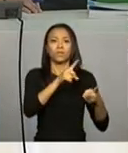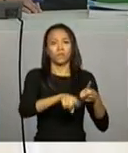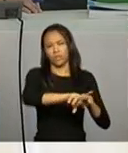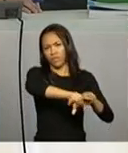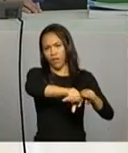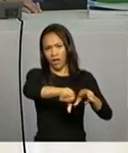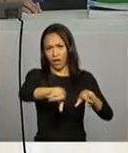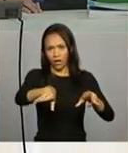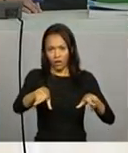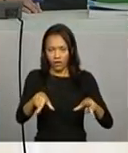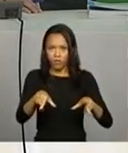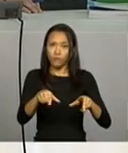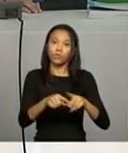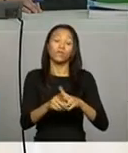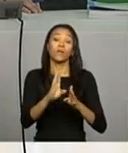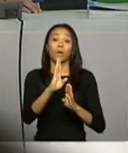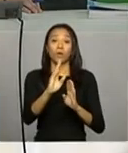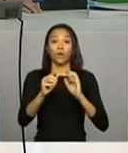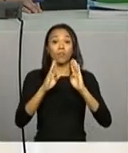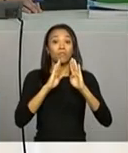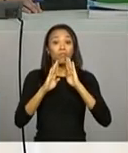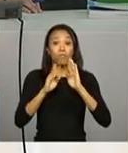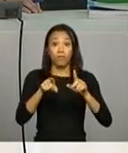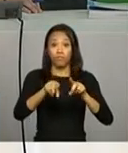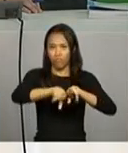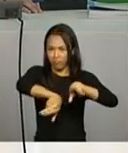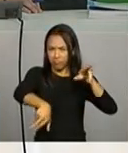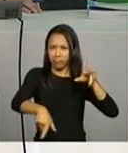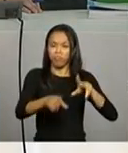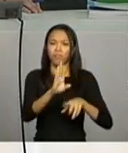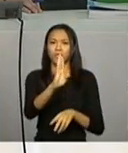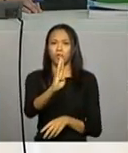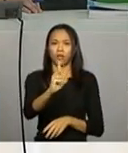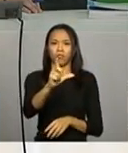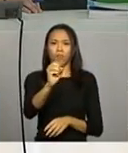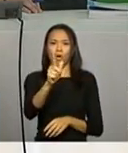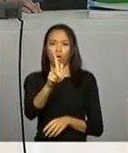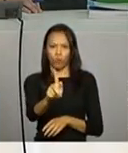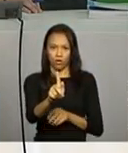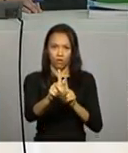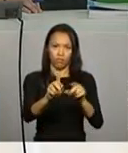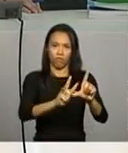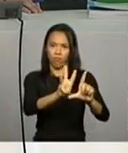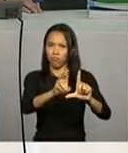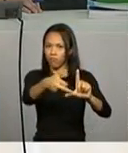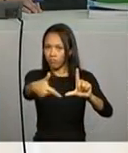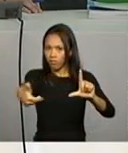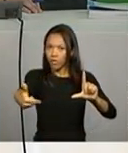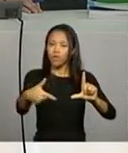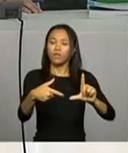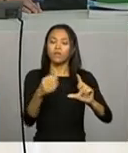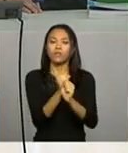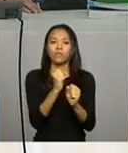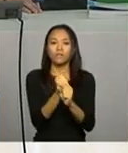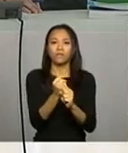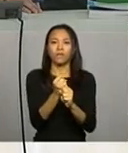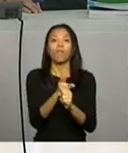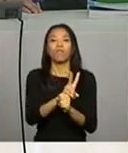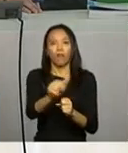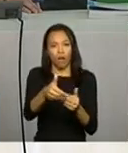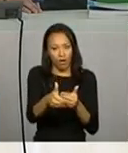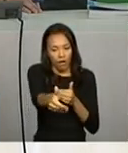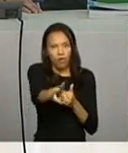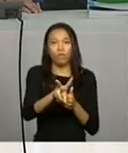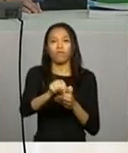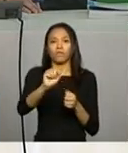etc., e os blogs, etc., poderão fazer contas e cálculos diferenciados, etc. Ou seja, vão poder fazer